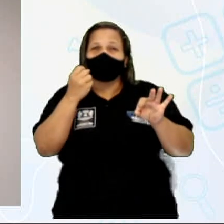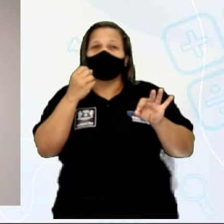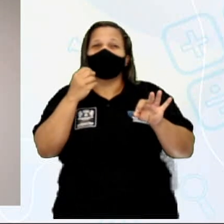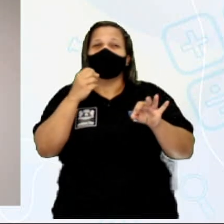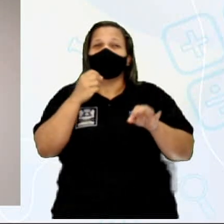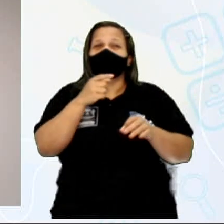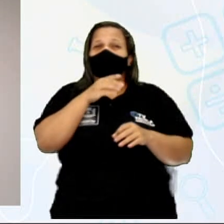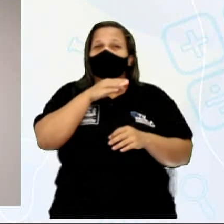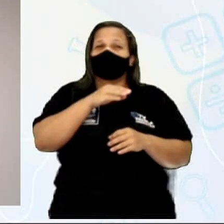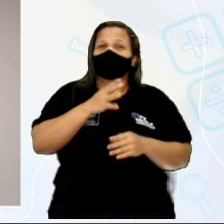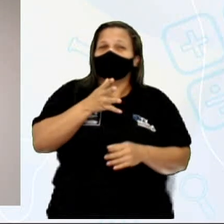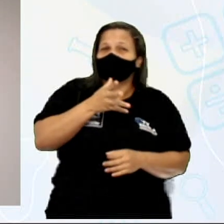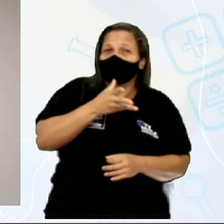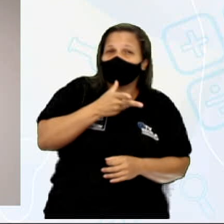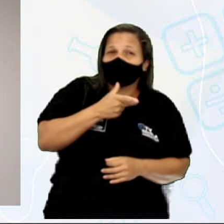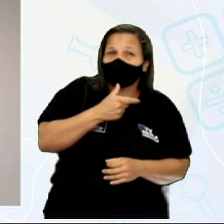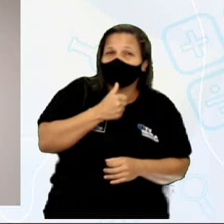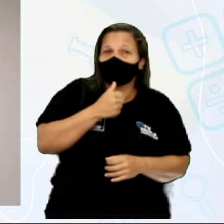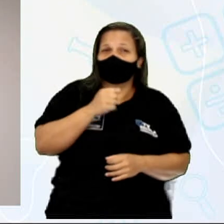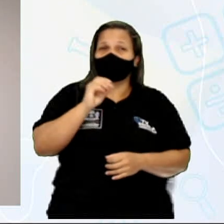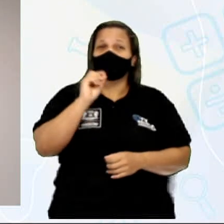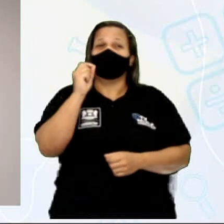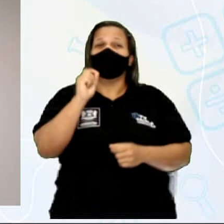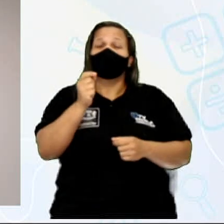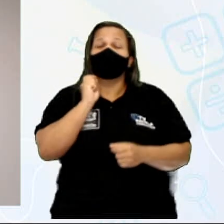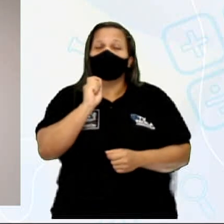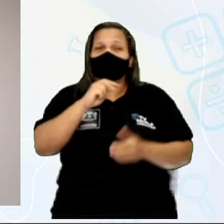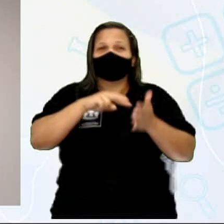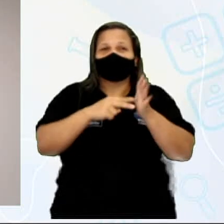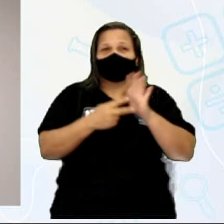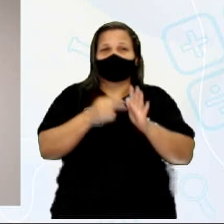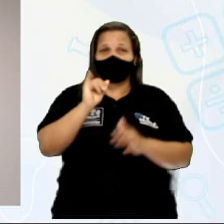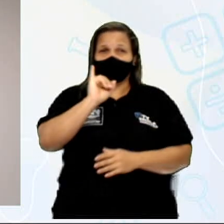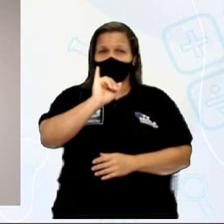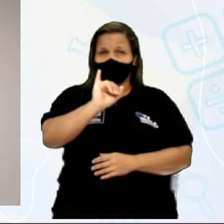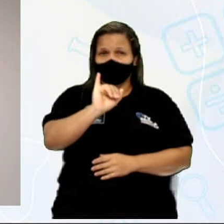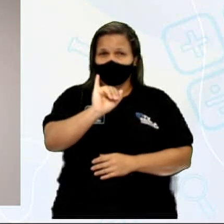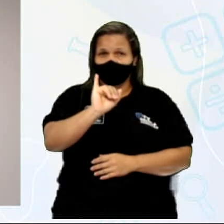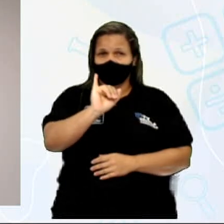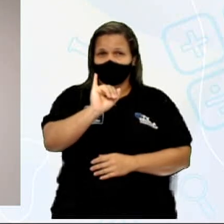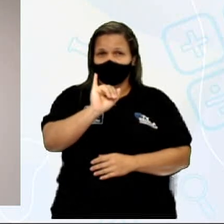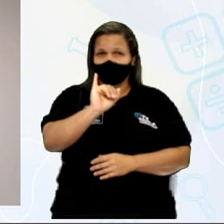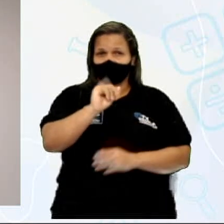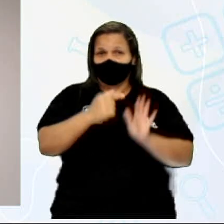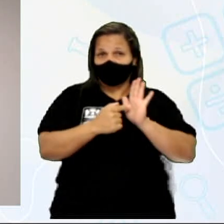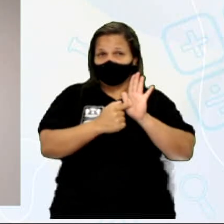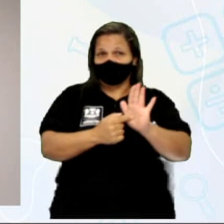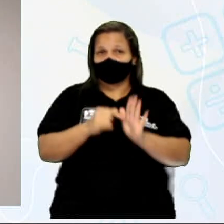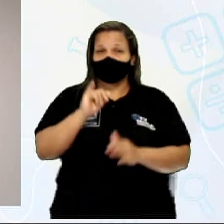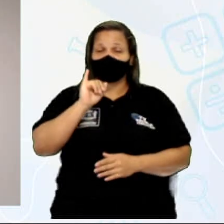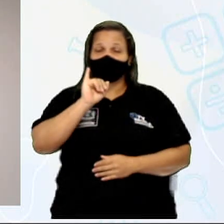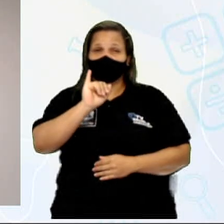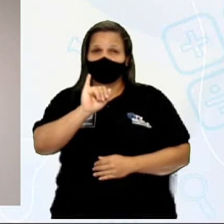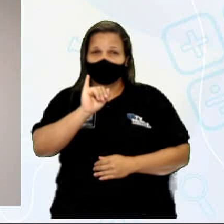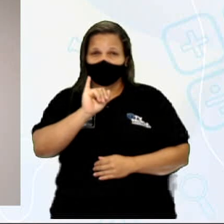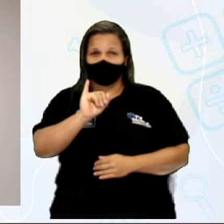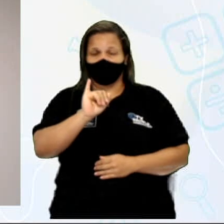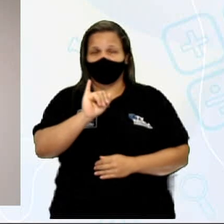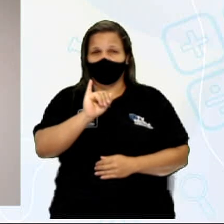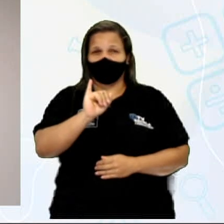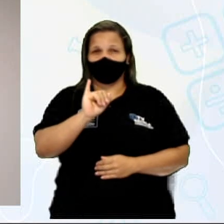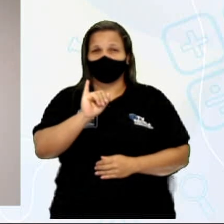a gente já viu, certo? E a unidade ampere, ou seja, você vai ter a intensidade de corrente de 6